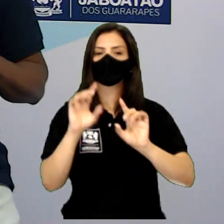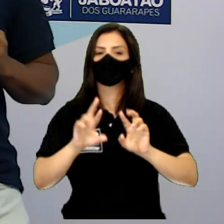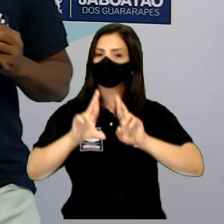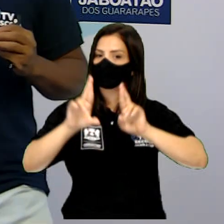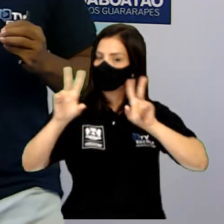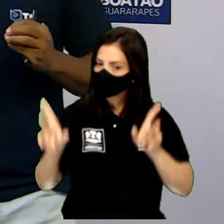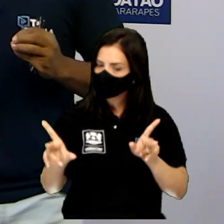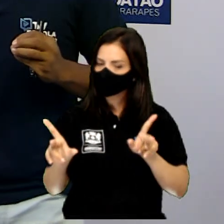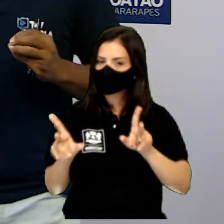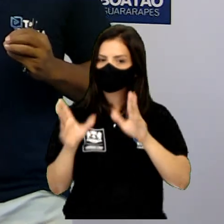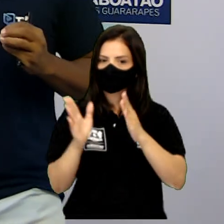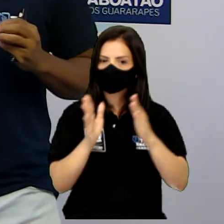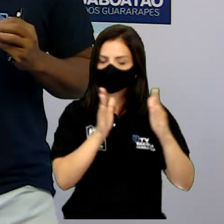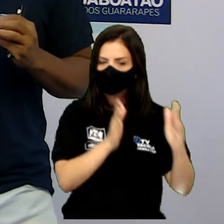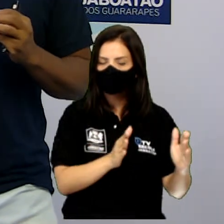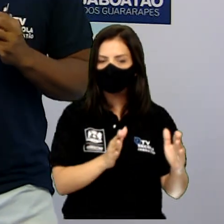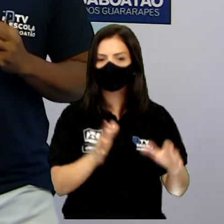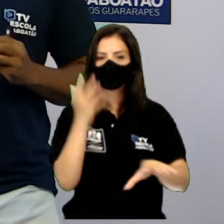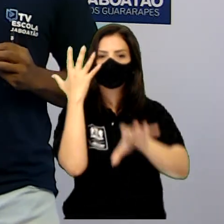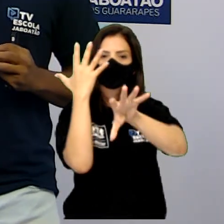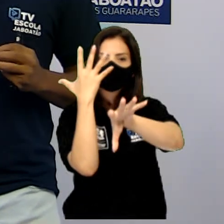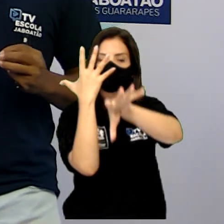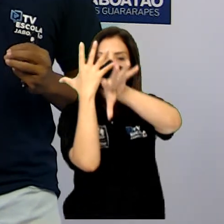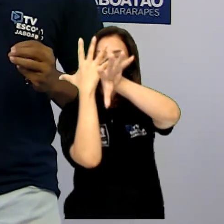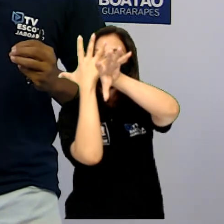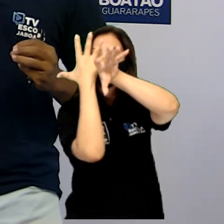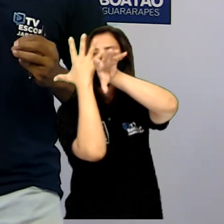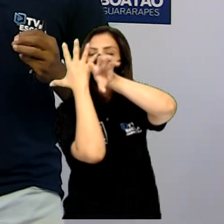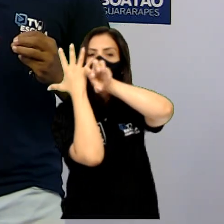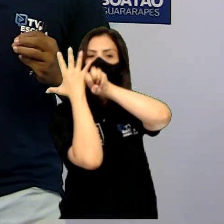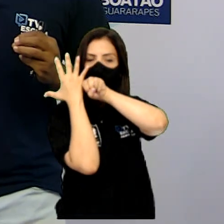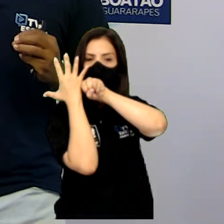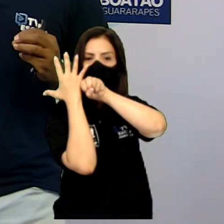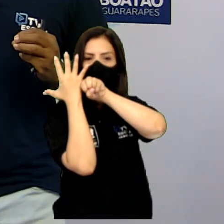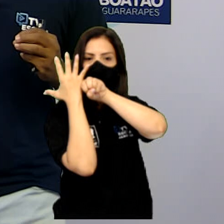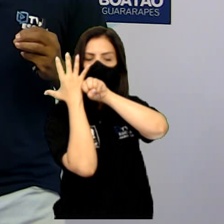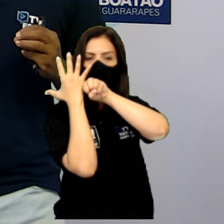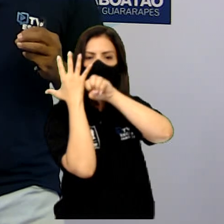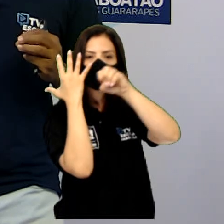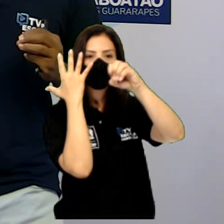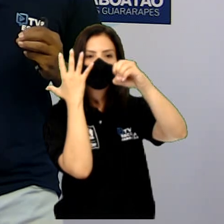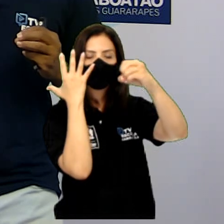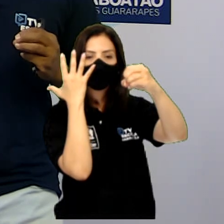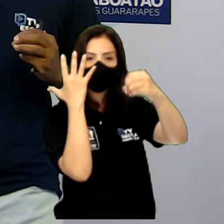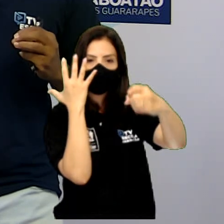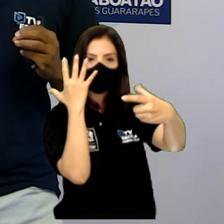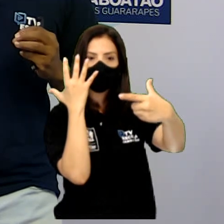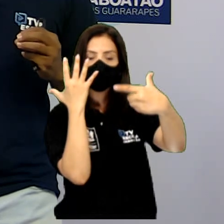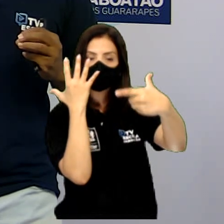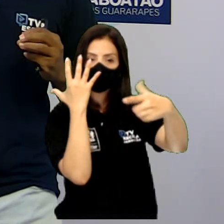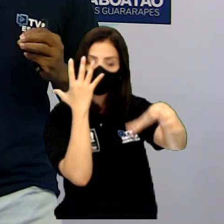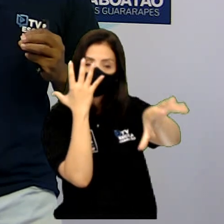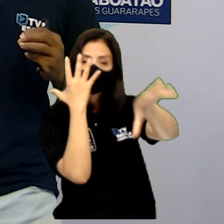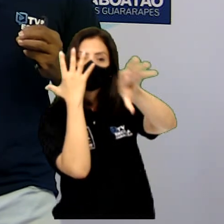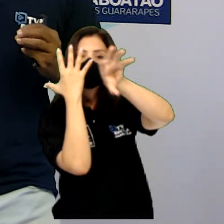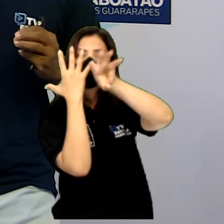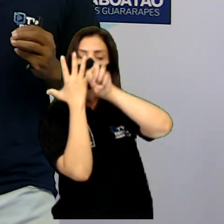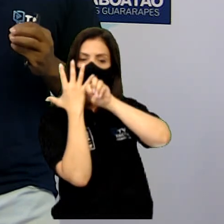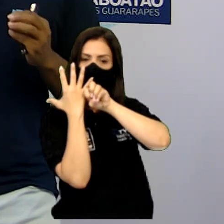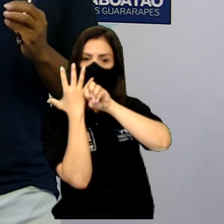a planta absorve o oxigênio, o símbolo de oxigênio O2